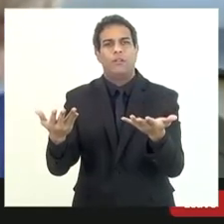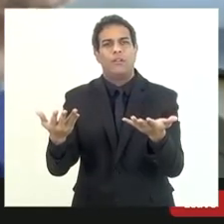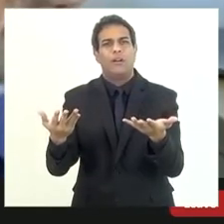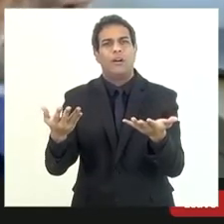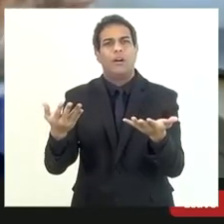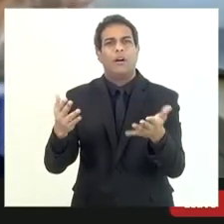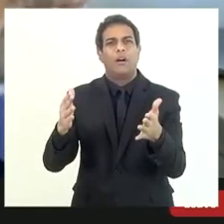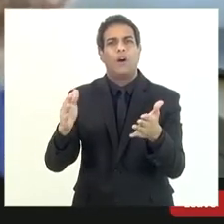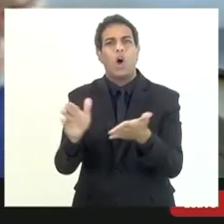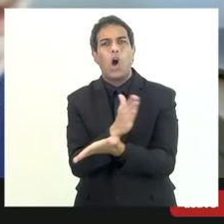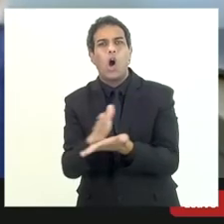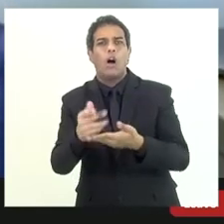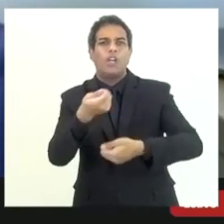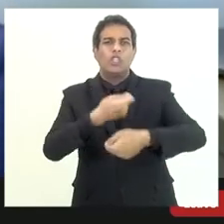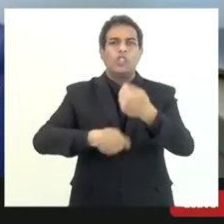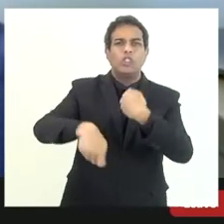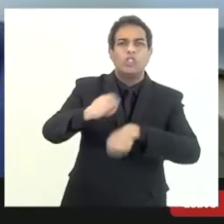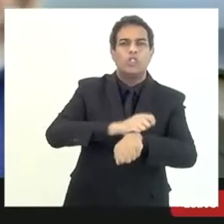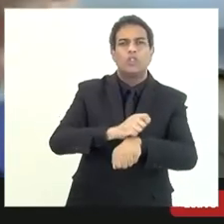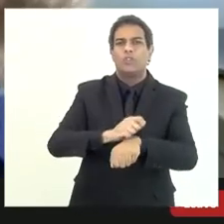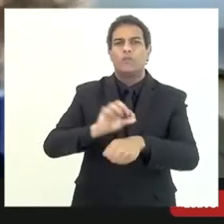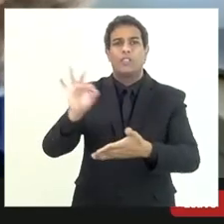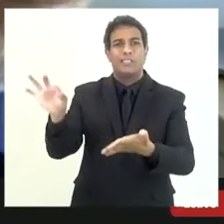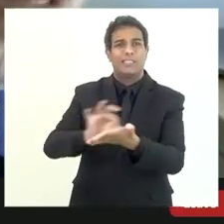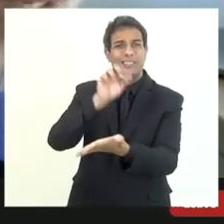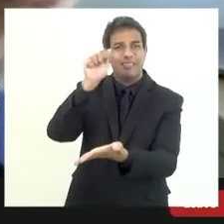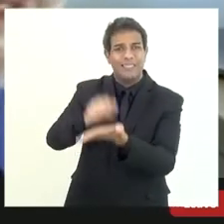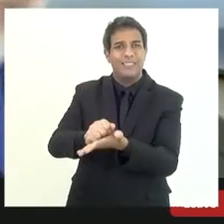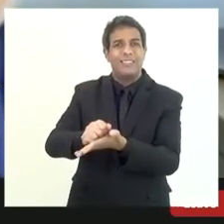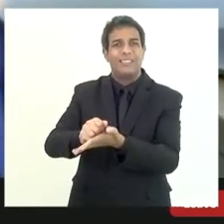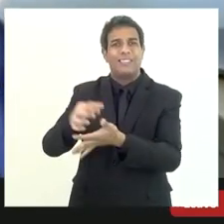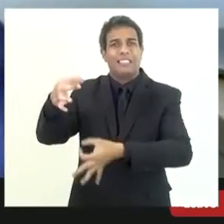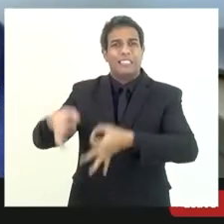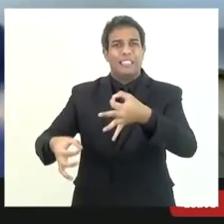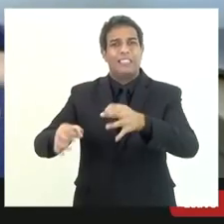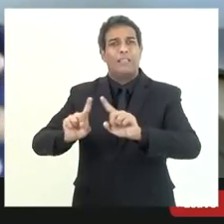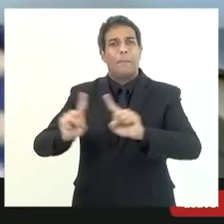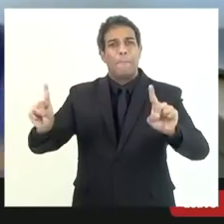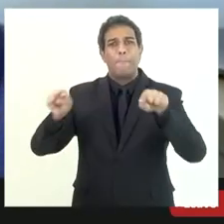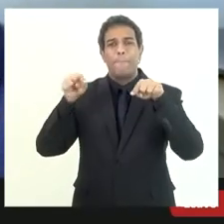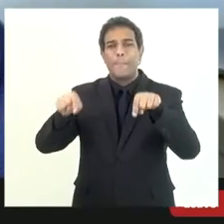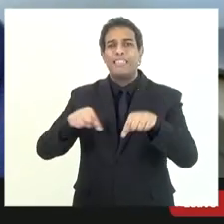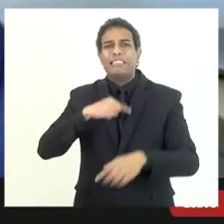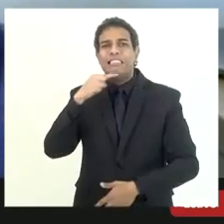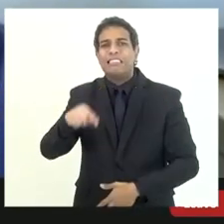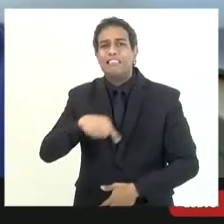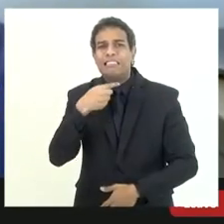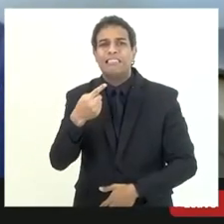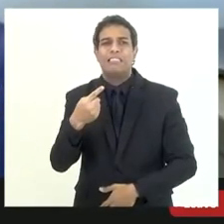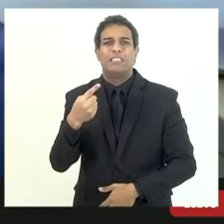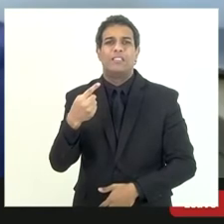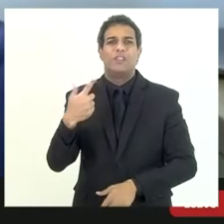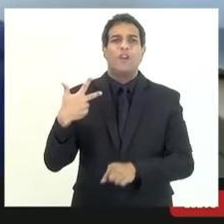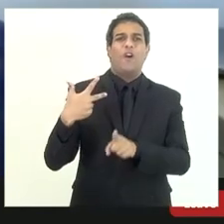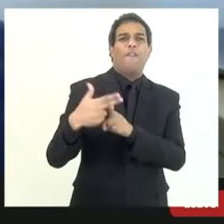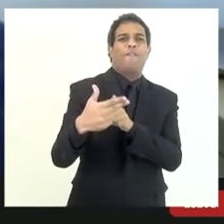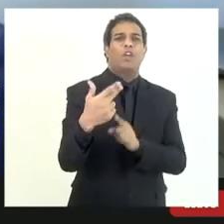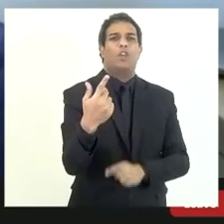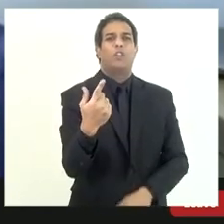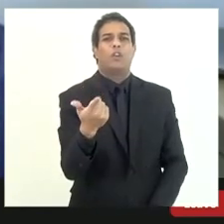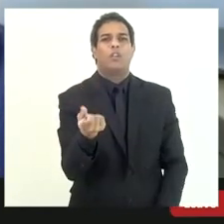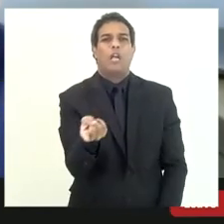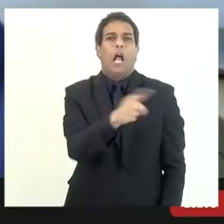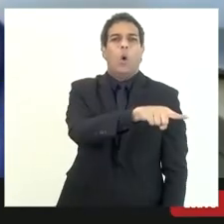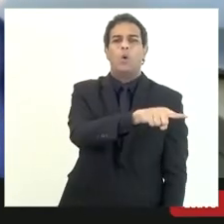administrativas que ainda não estão escritas mas que evidentemente não há nenhuma chance de vitória para outra parte